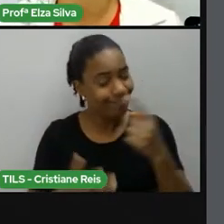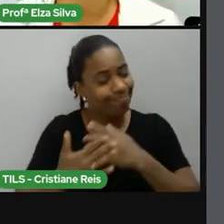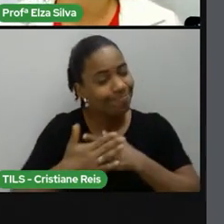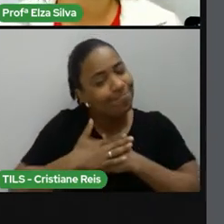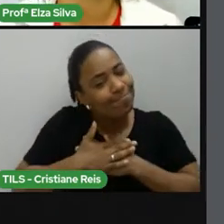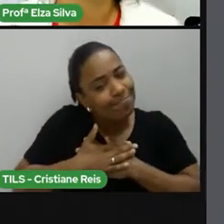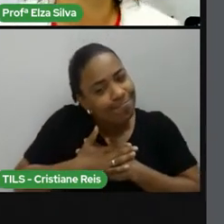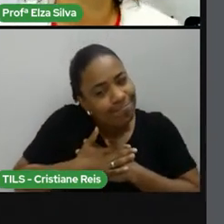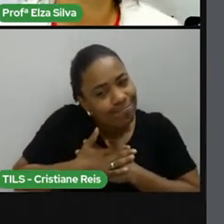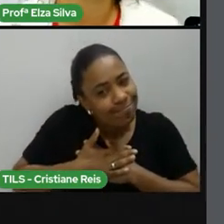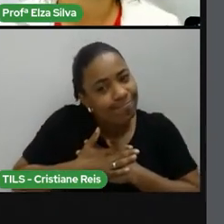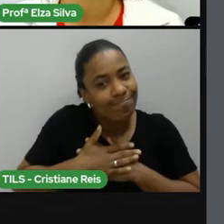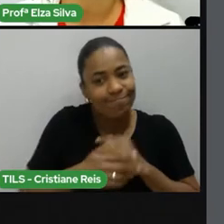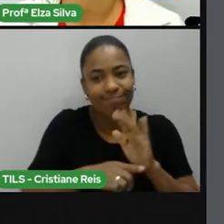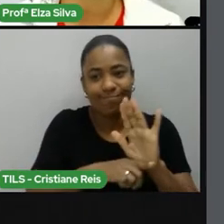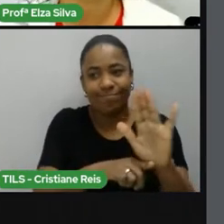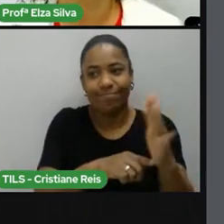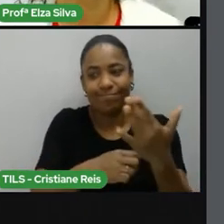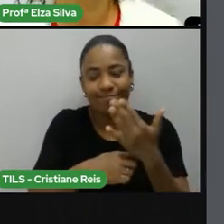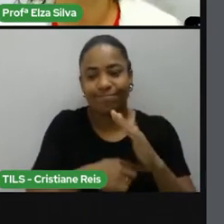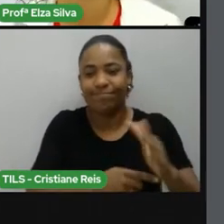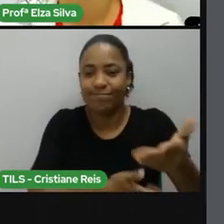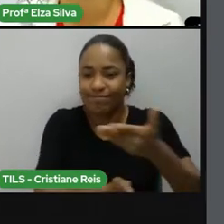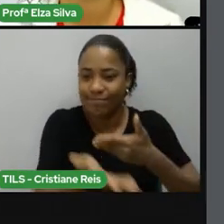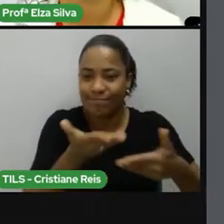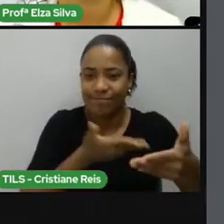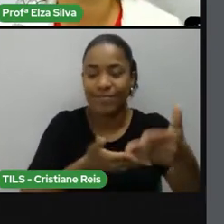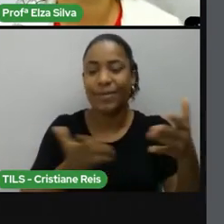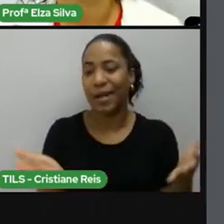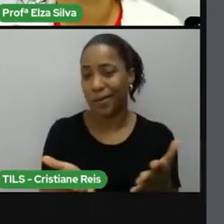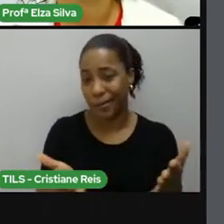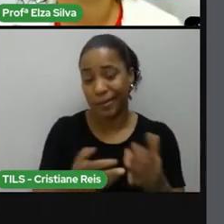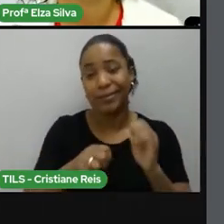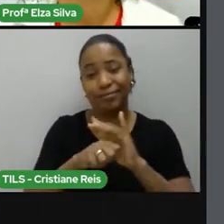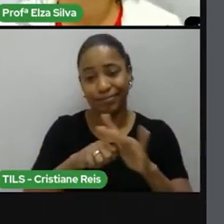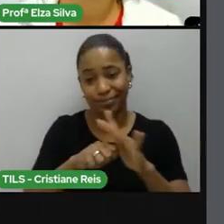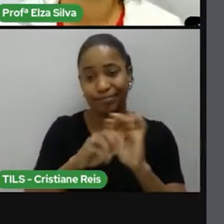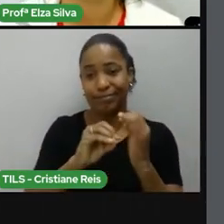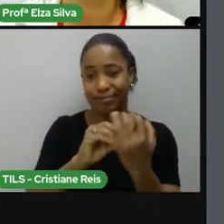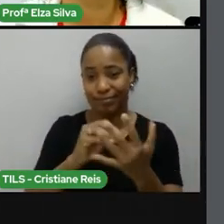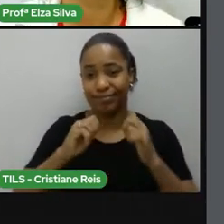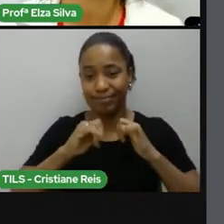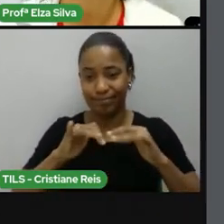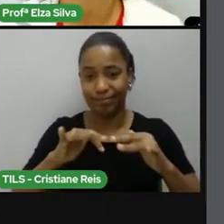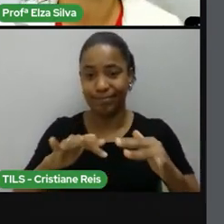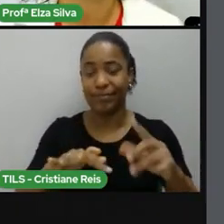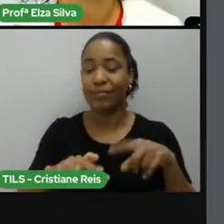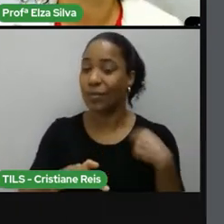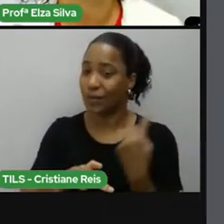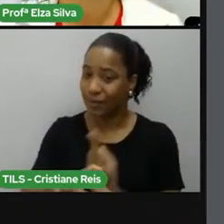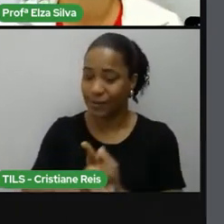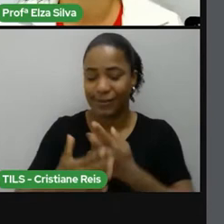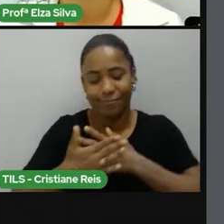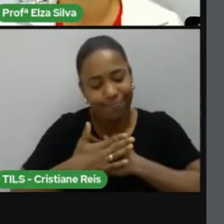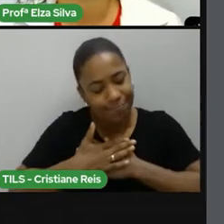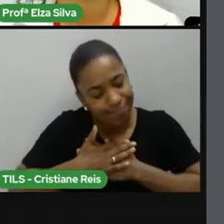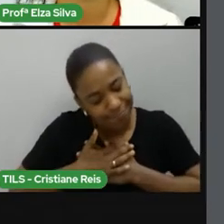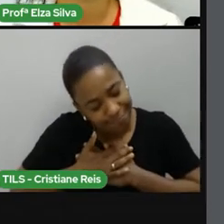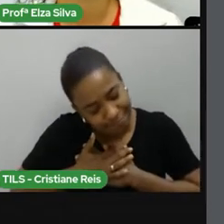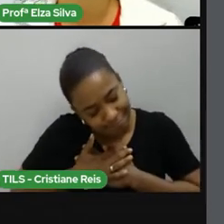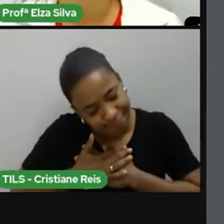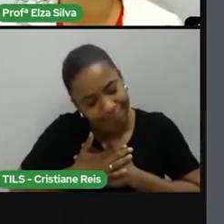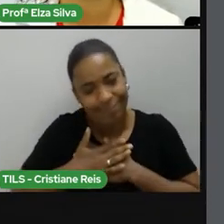contexto que nós estamos vivendo, a solidariedade é um imperativo. Seja gentil com todos. Vamos